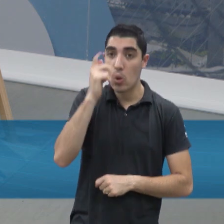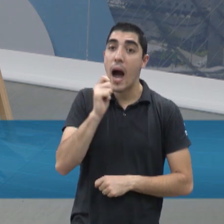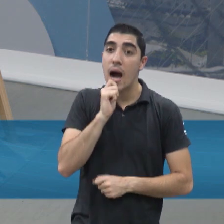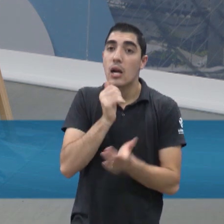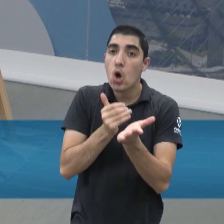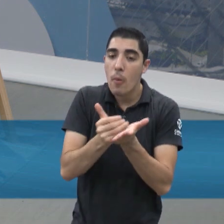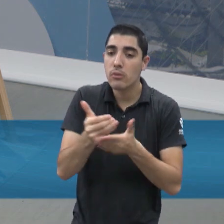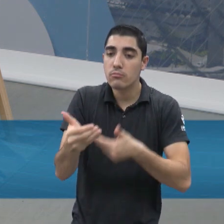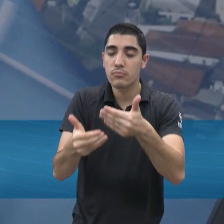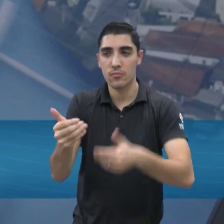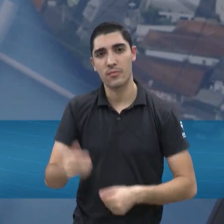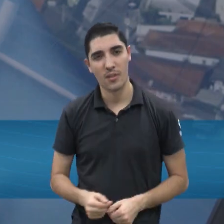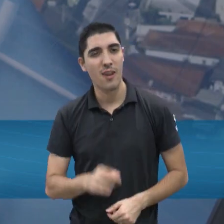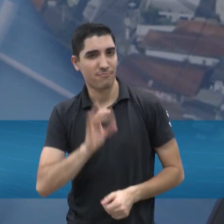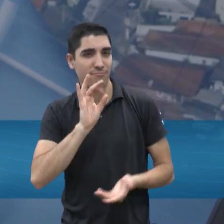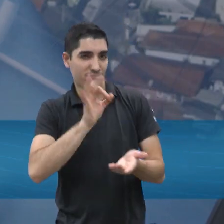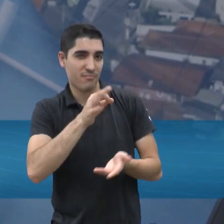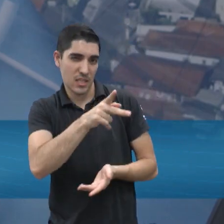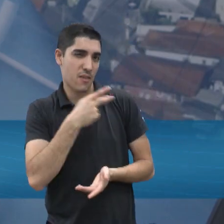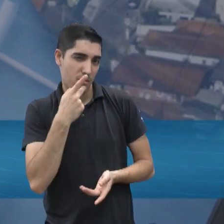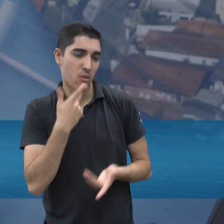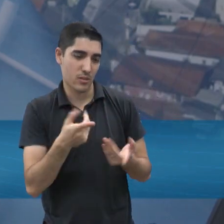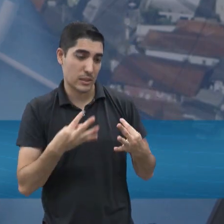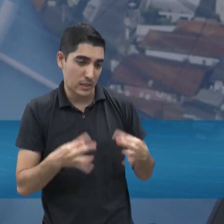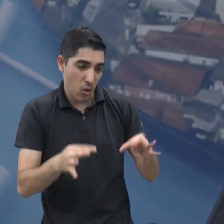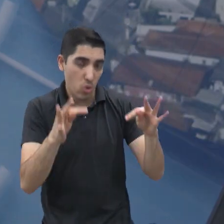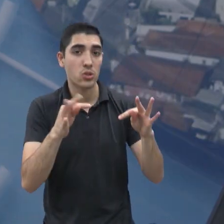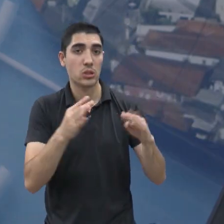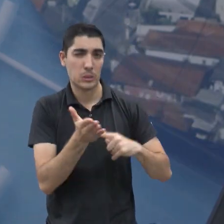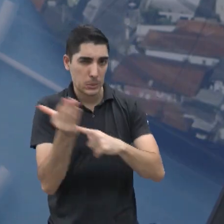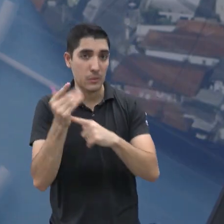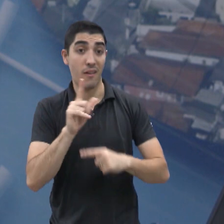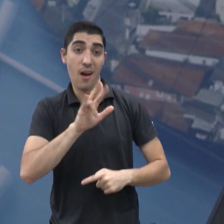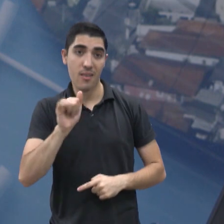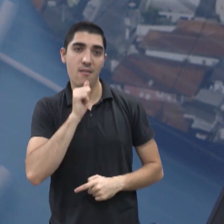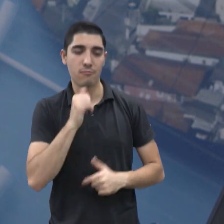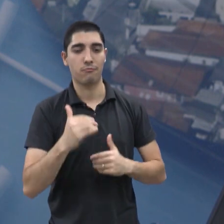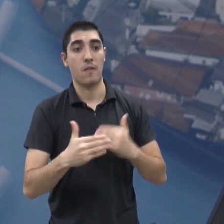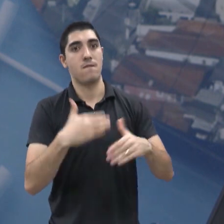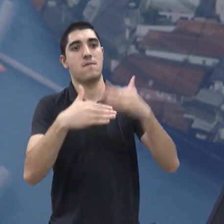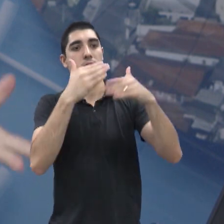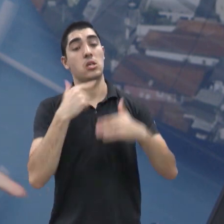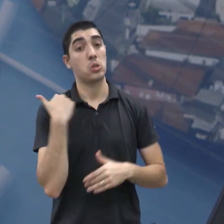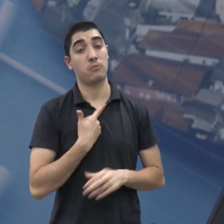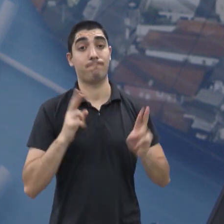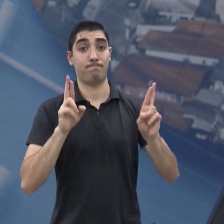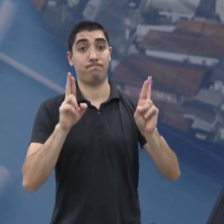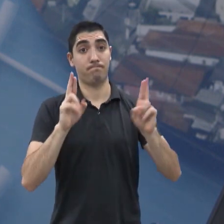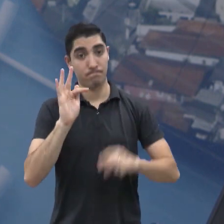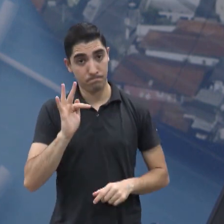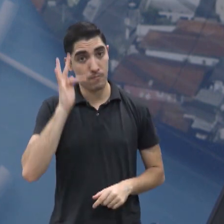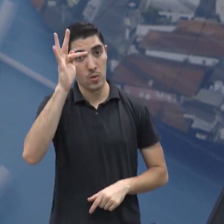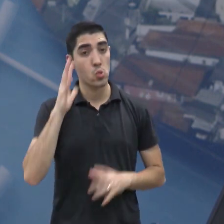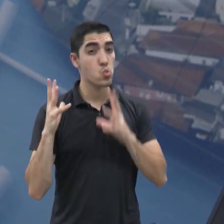É, como você falou, as tecnologias vão avançando, o que a gente espera que, né, daqui a alguns anos, seja mais acessível para todo